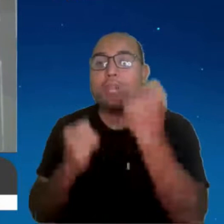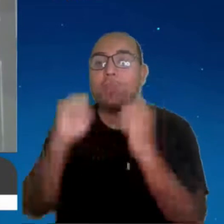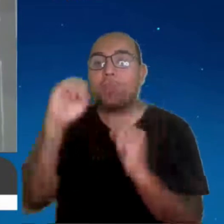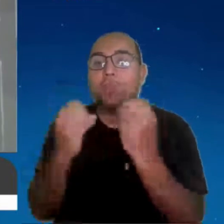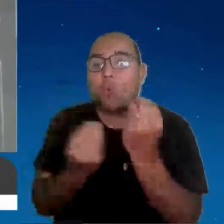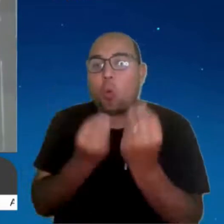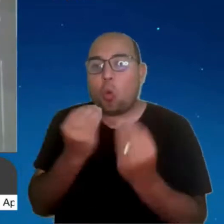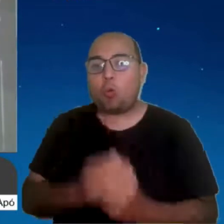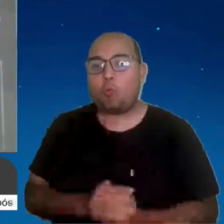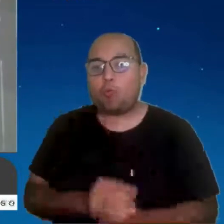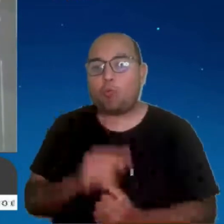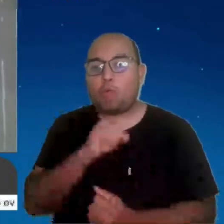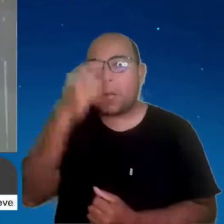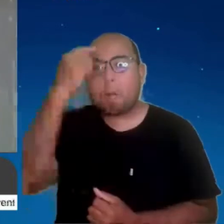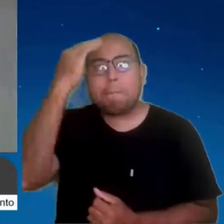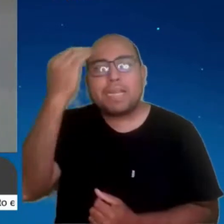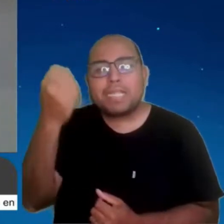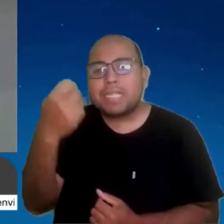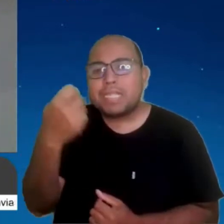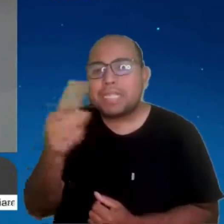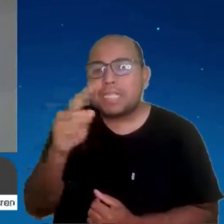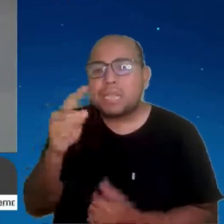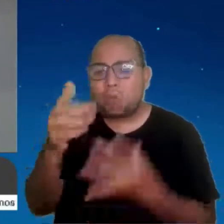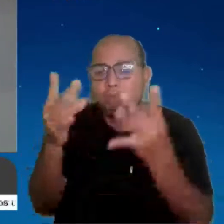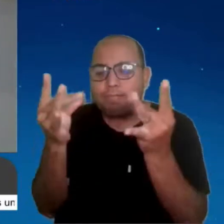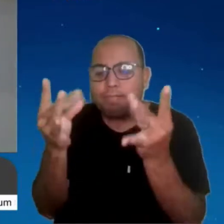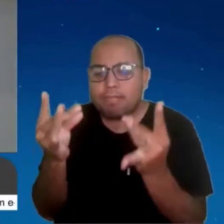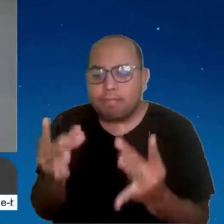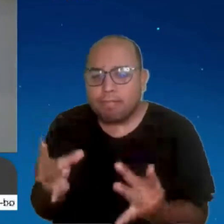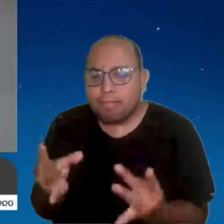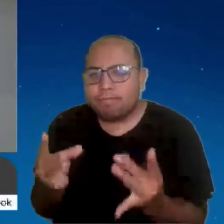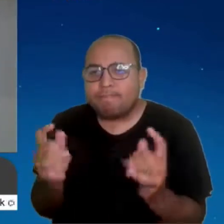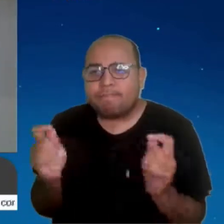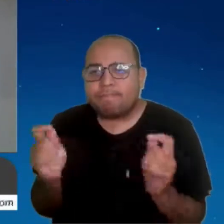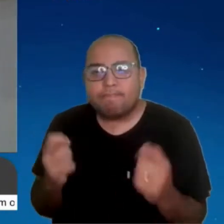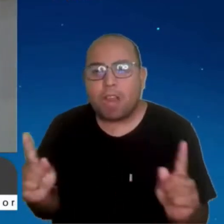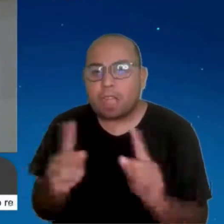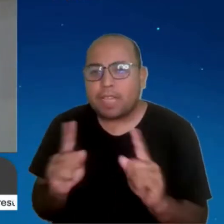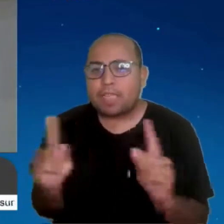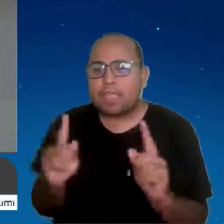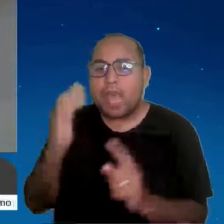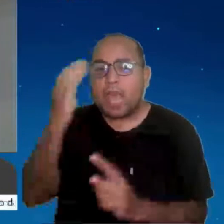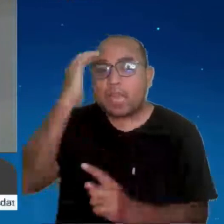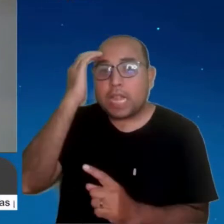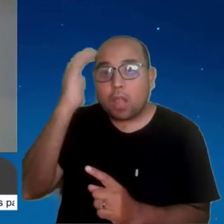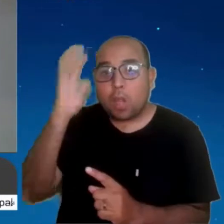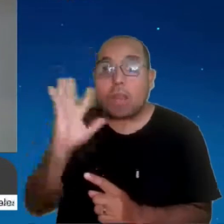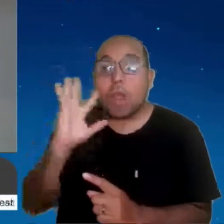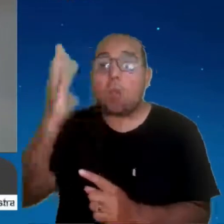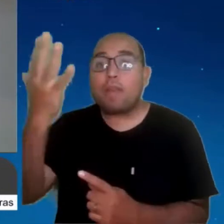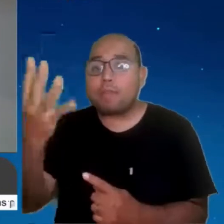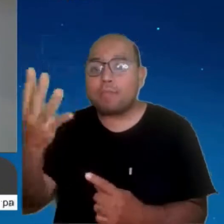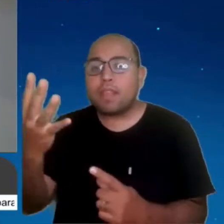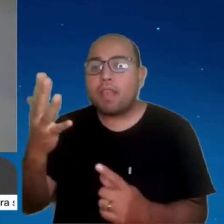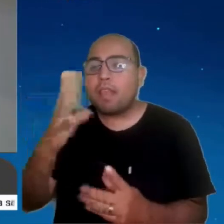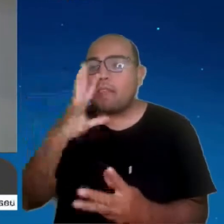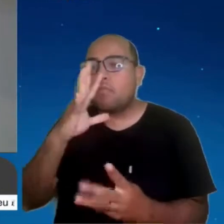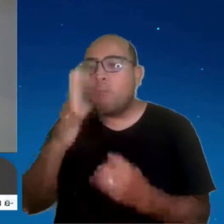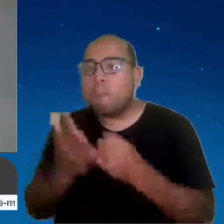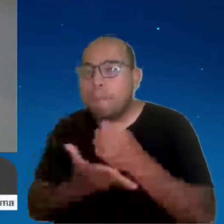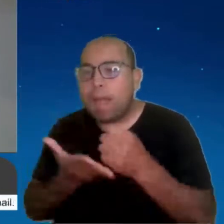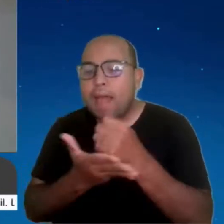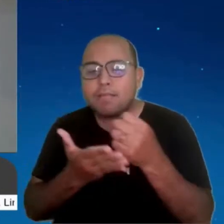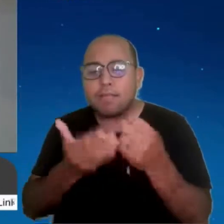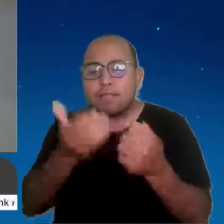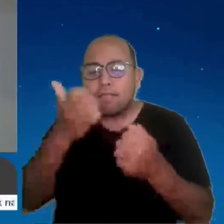em entender isso no detalhe. Mas você precisa saber o que está acontecendo, o que está orbitando em volta da gente e procurar quem sabe fazer para colocar isso